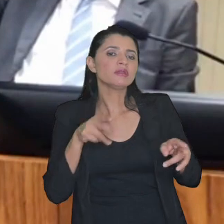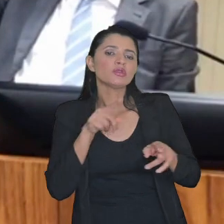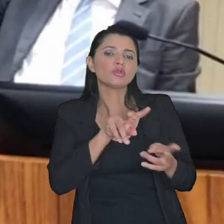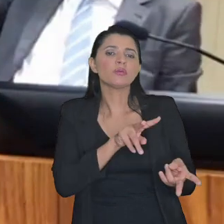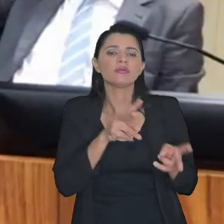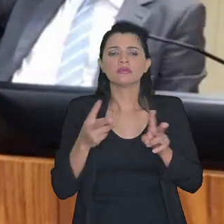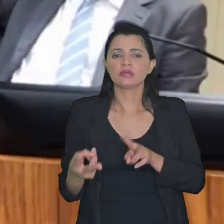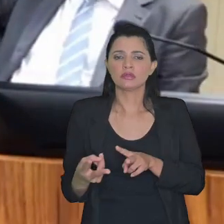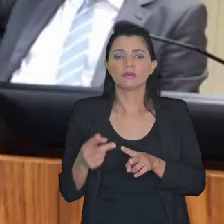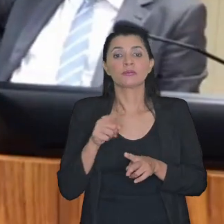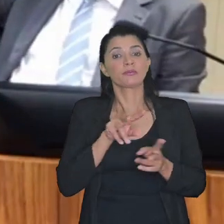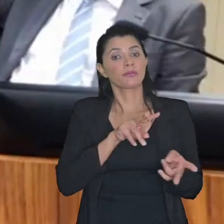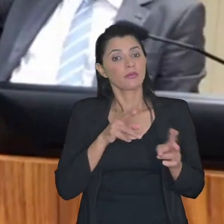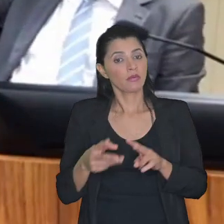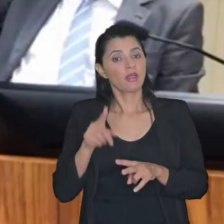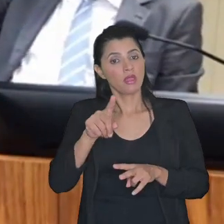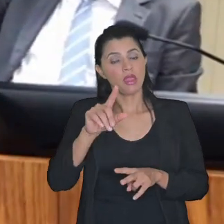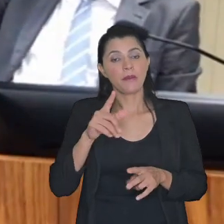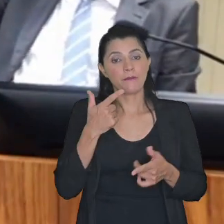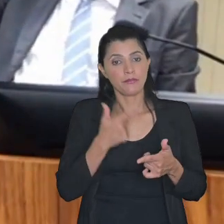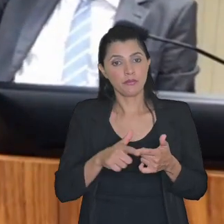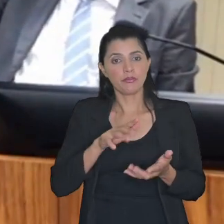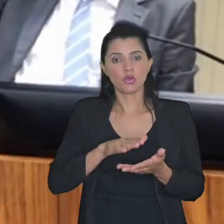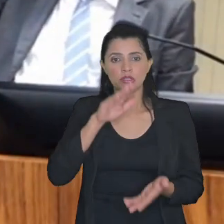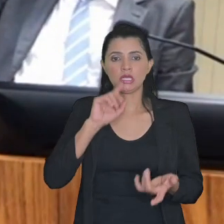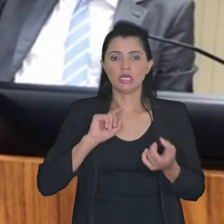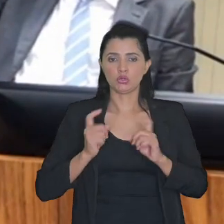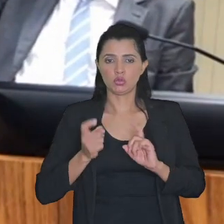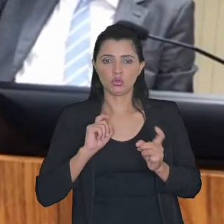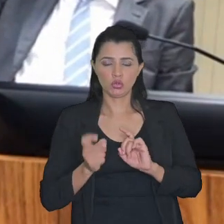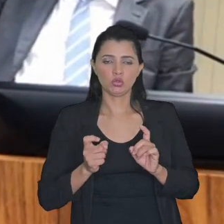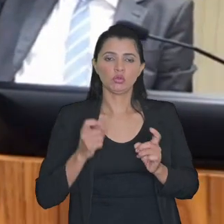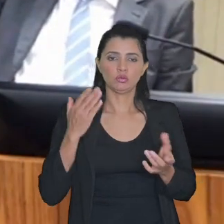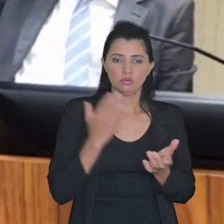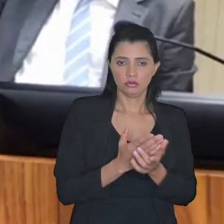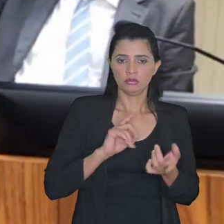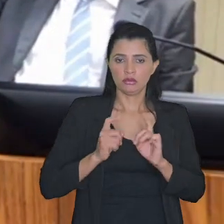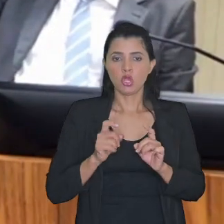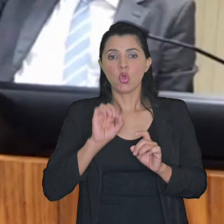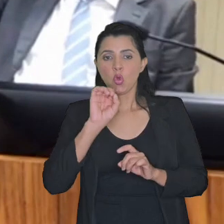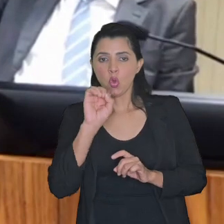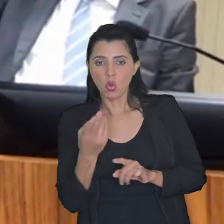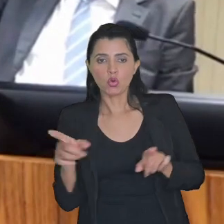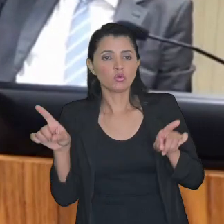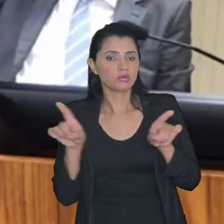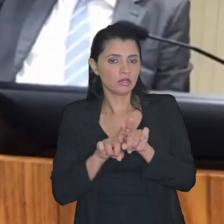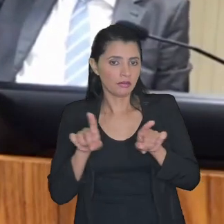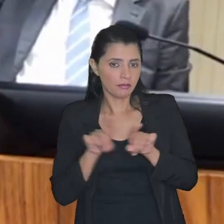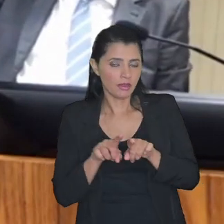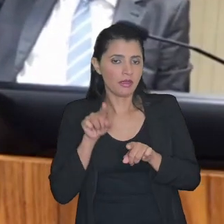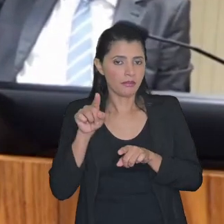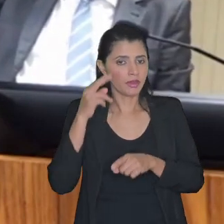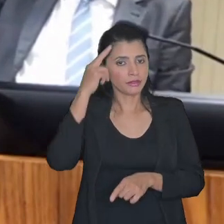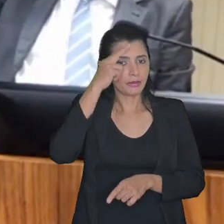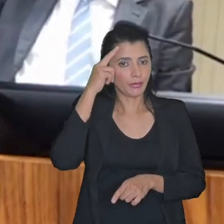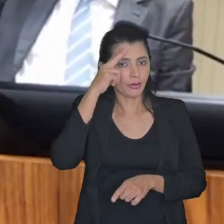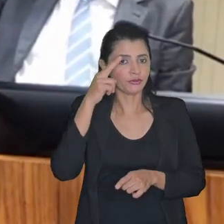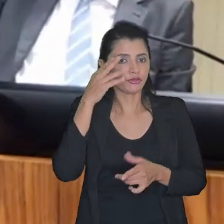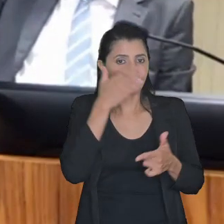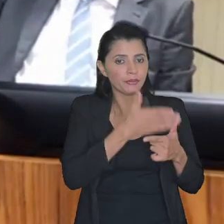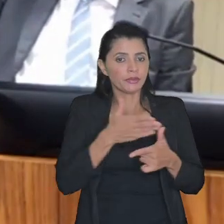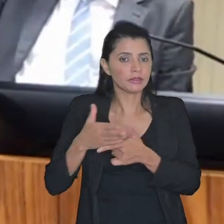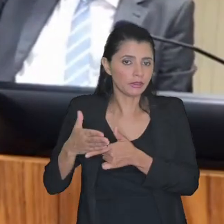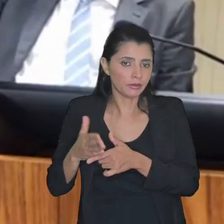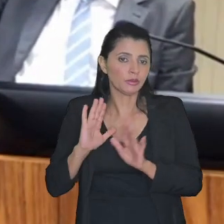respeito da transação a transação é para resolver processo administrativo ou é também para essas hipóteses de